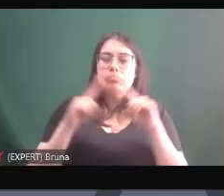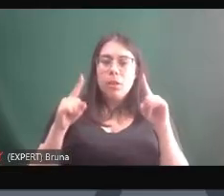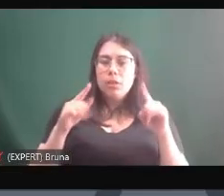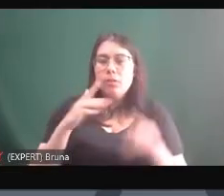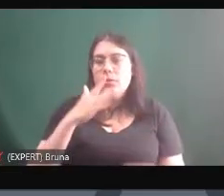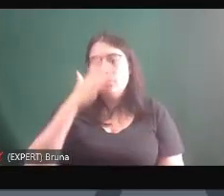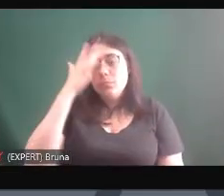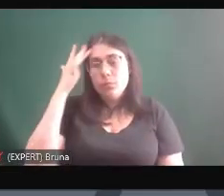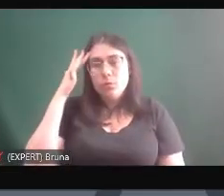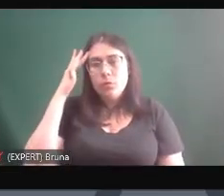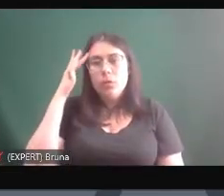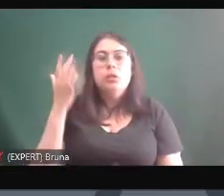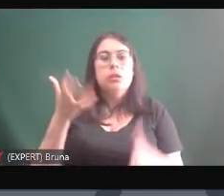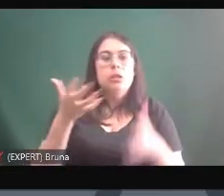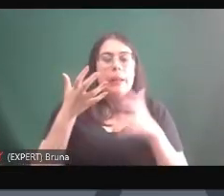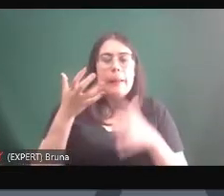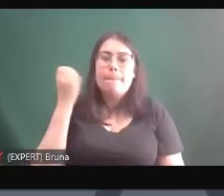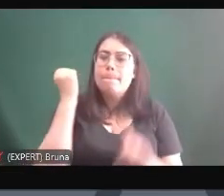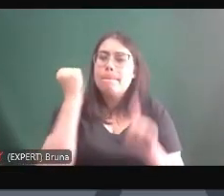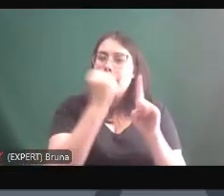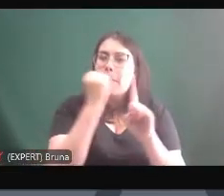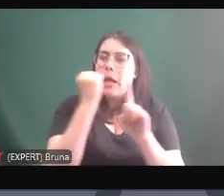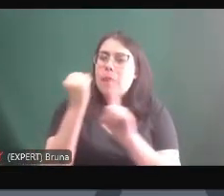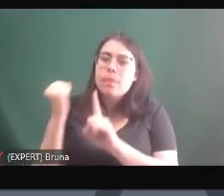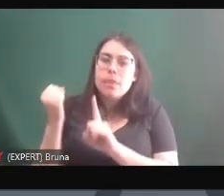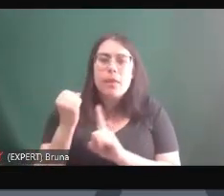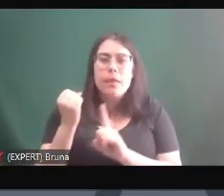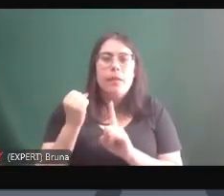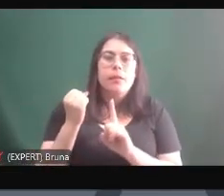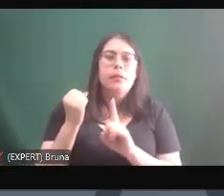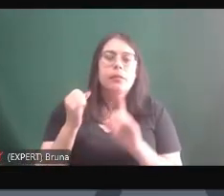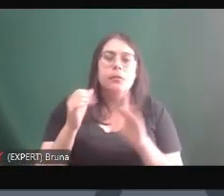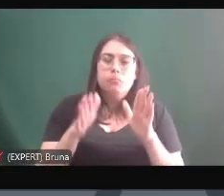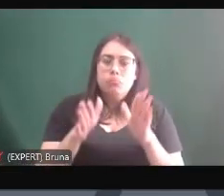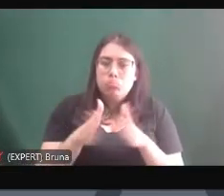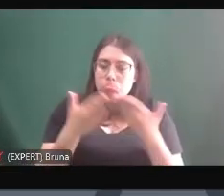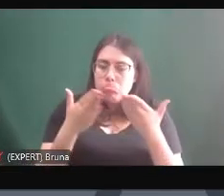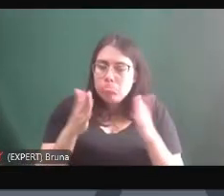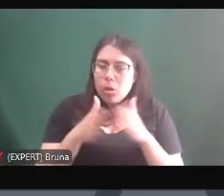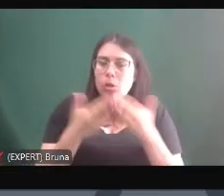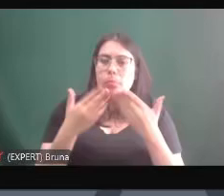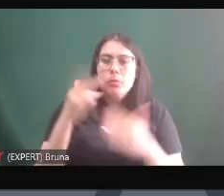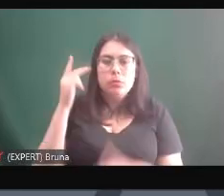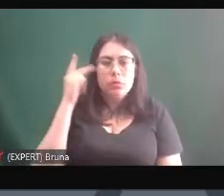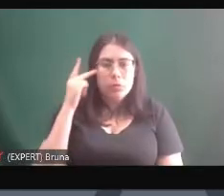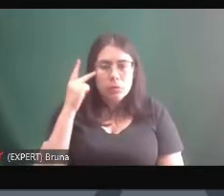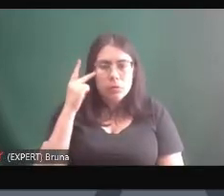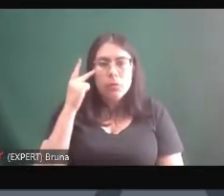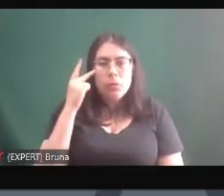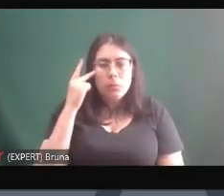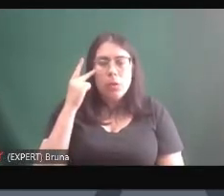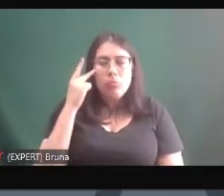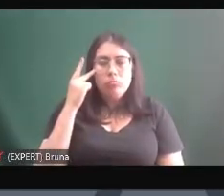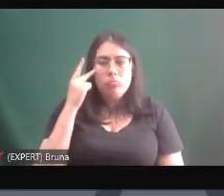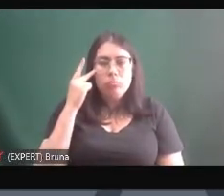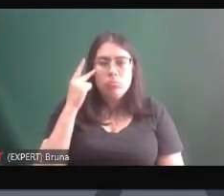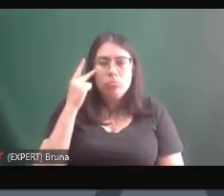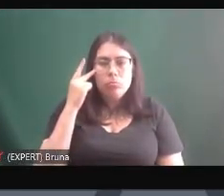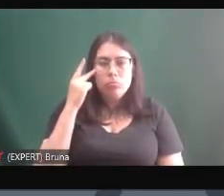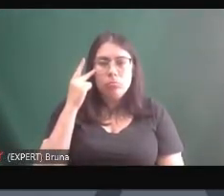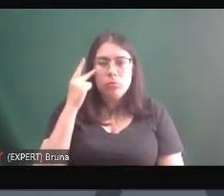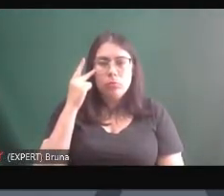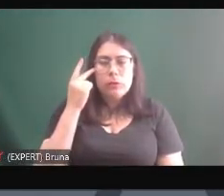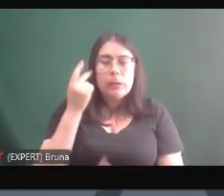eram matadores dos bairros pobres de São Paulo bancados por comerciantes que eram